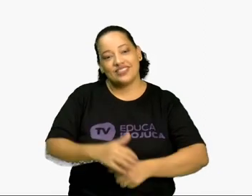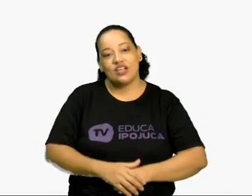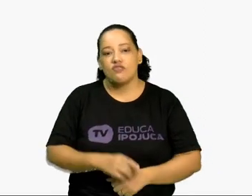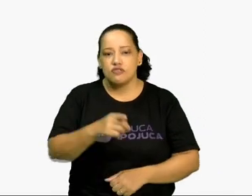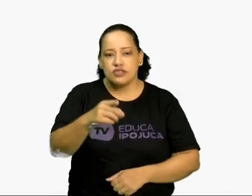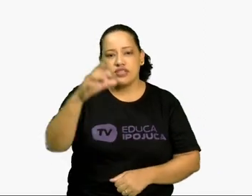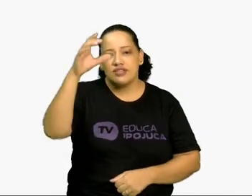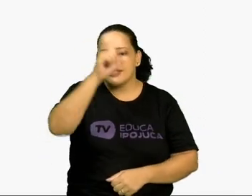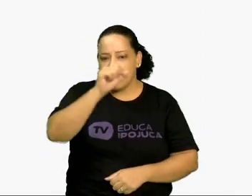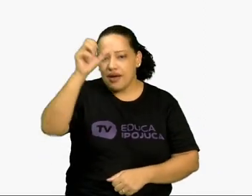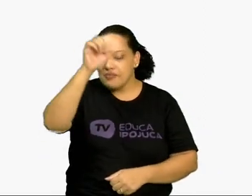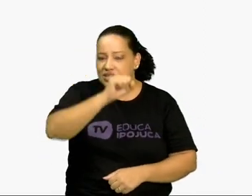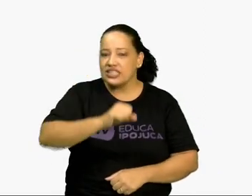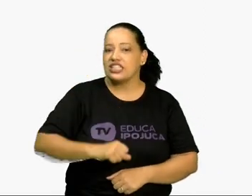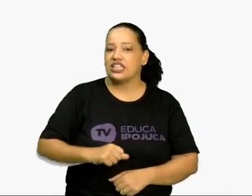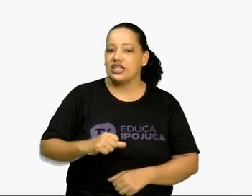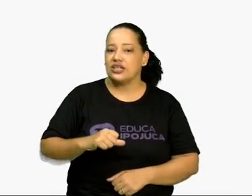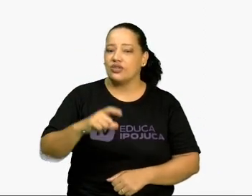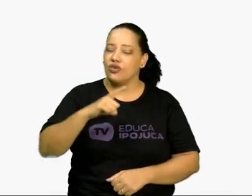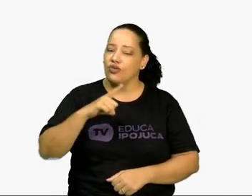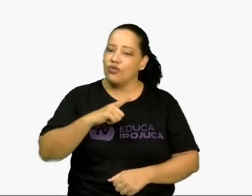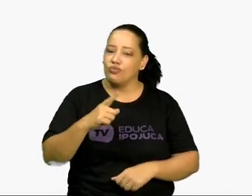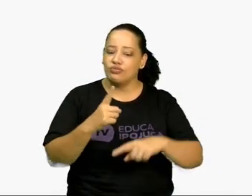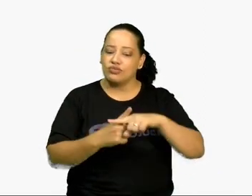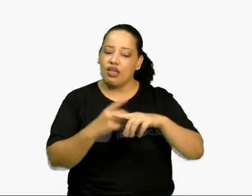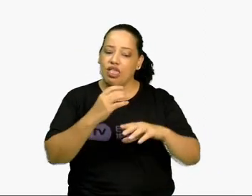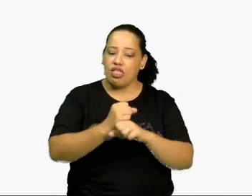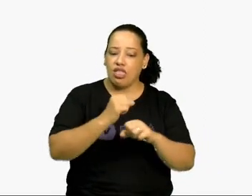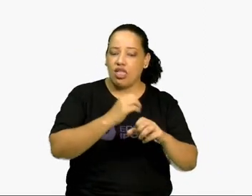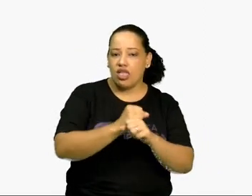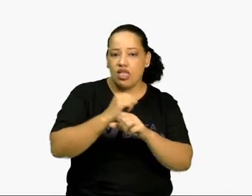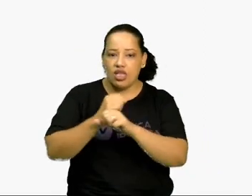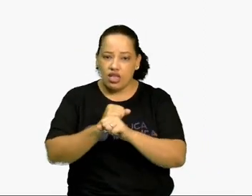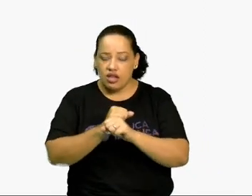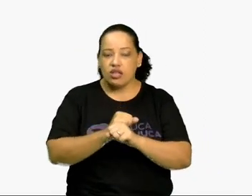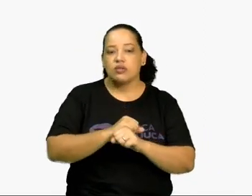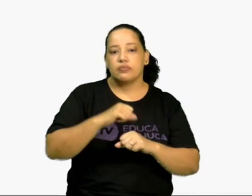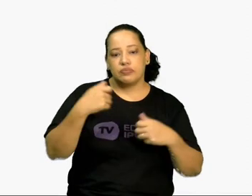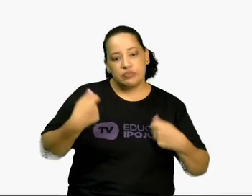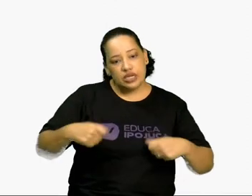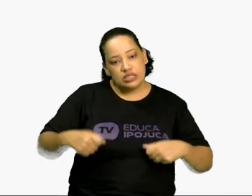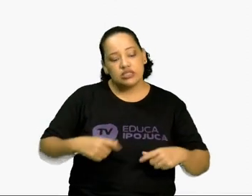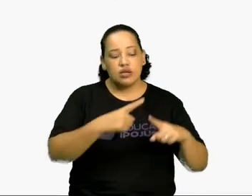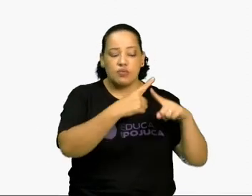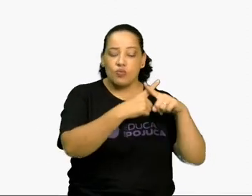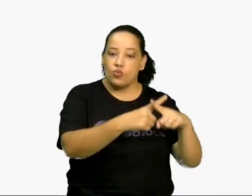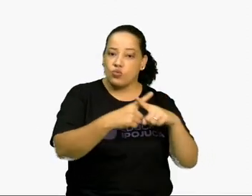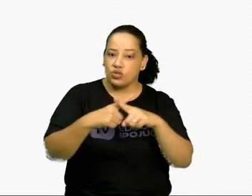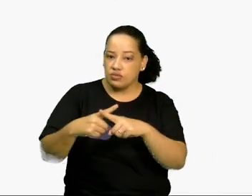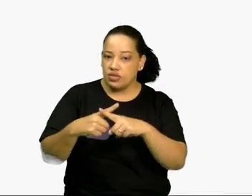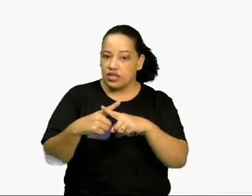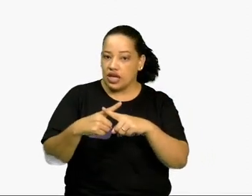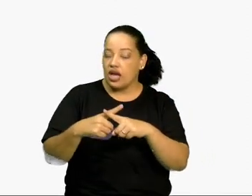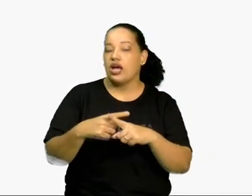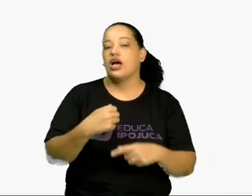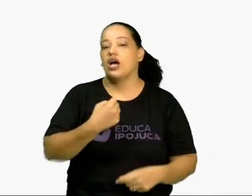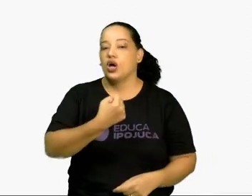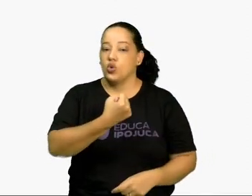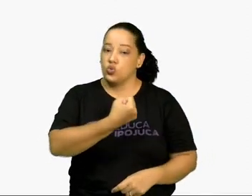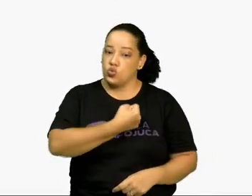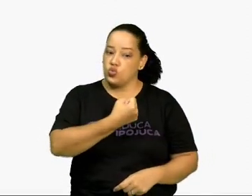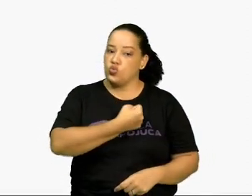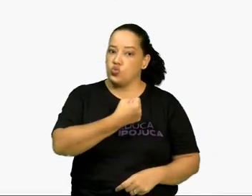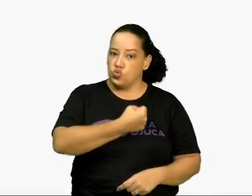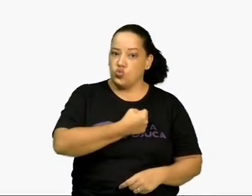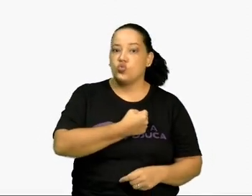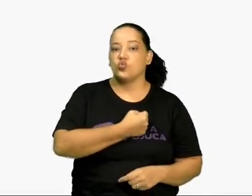Quando temos operações com notação científica, multiplica-se os números que estão à frente